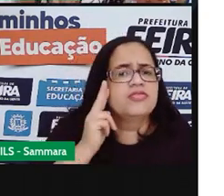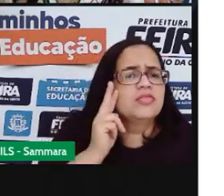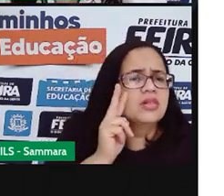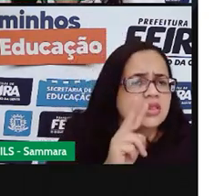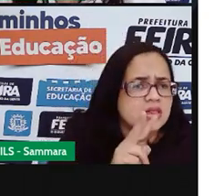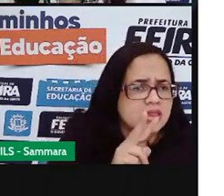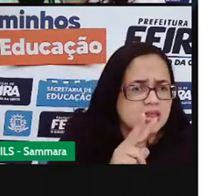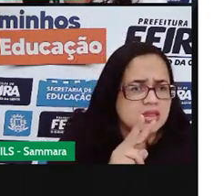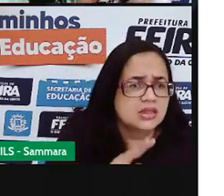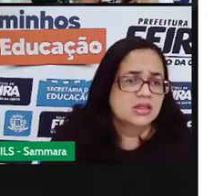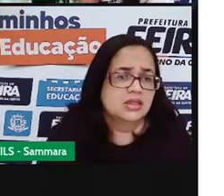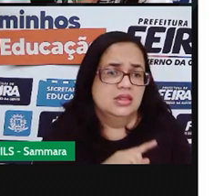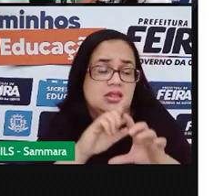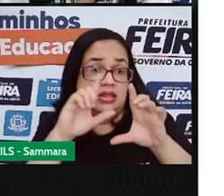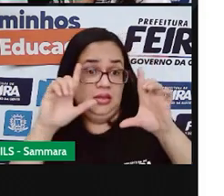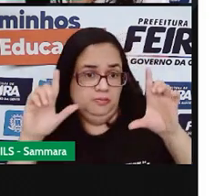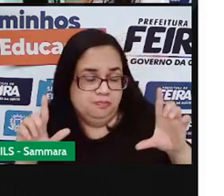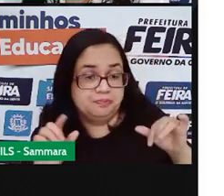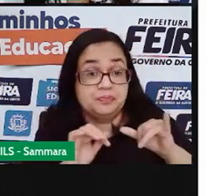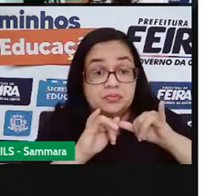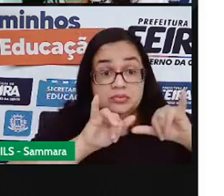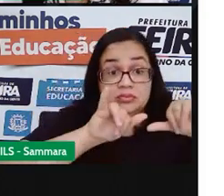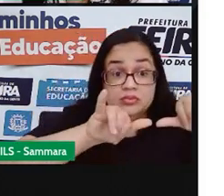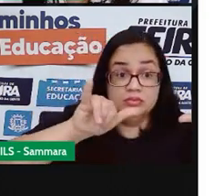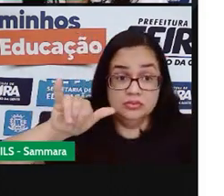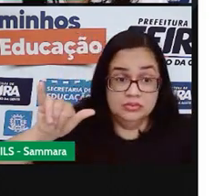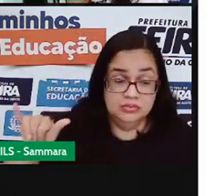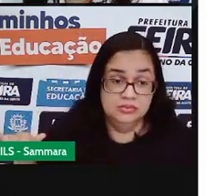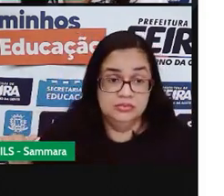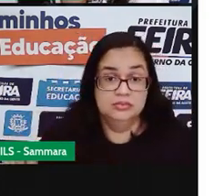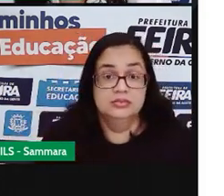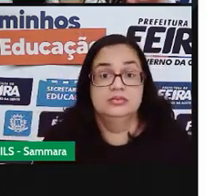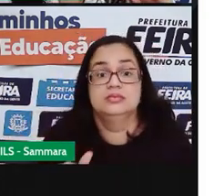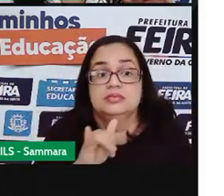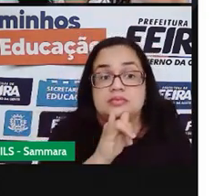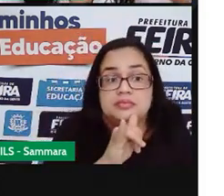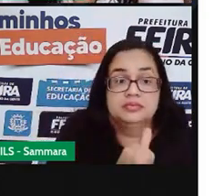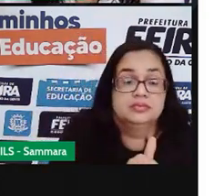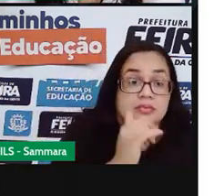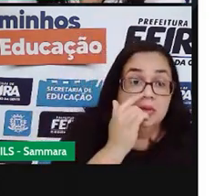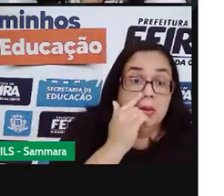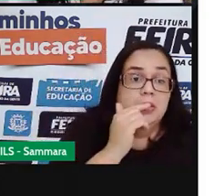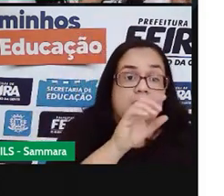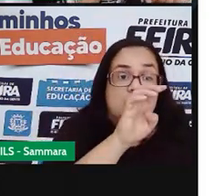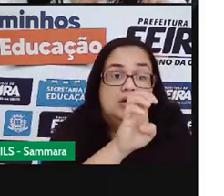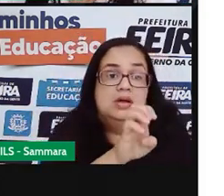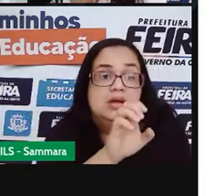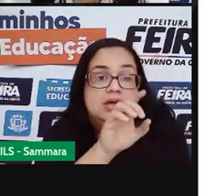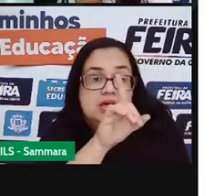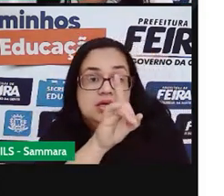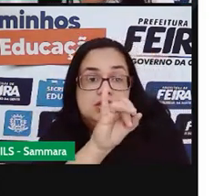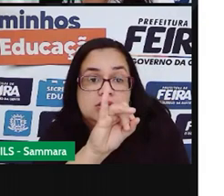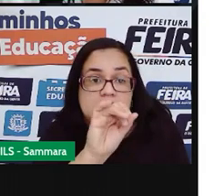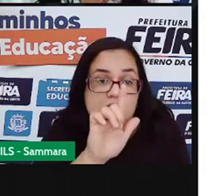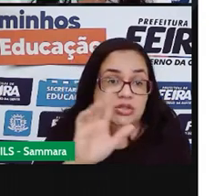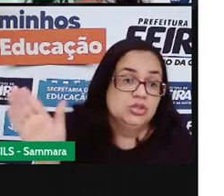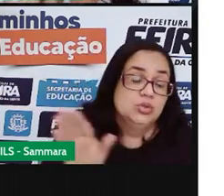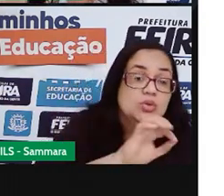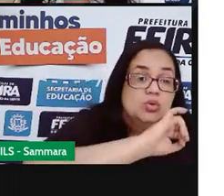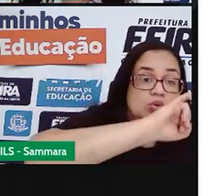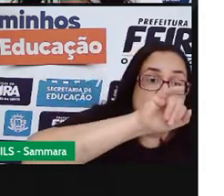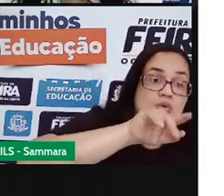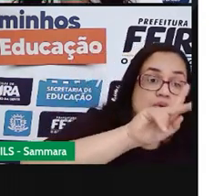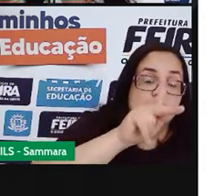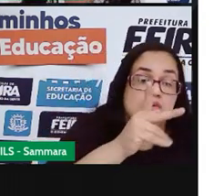nas mídias, nas manchetes, nos noticiários, o Edil Jonathan Monteiro,